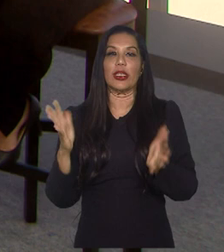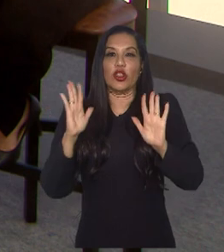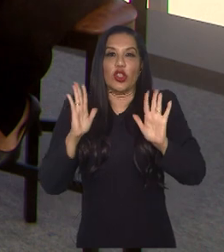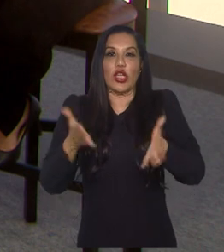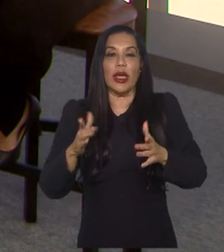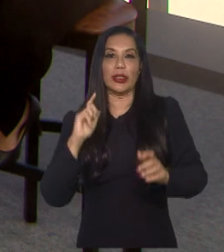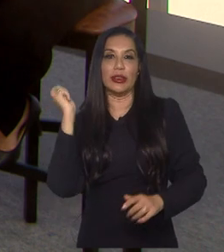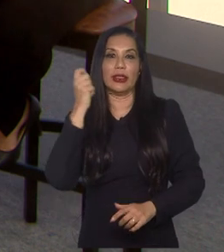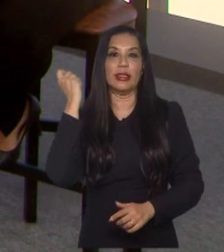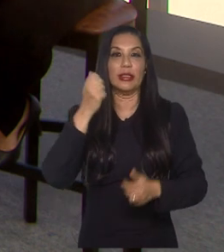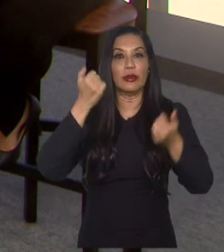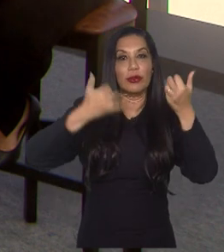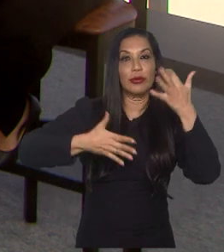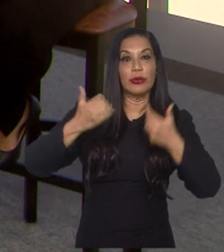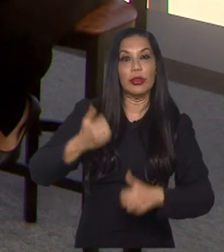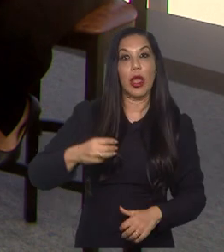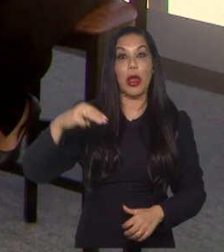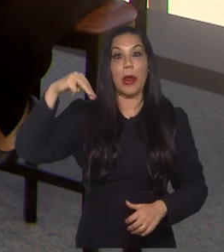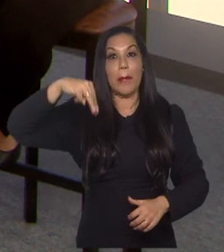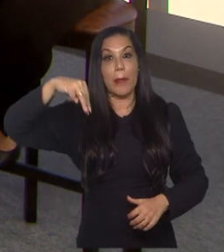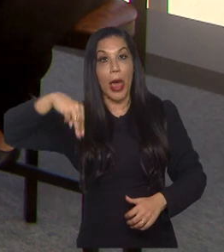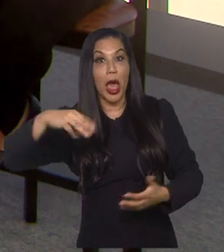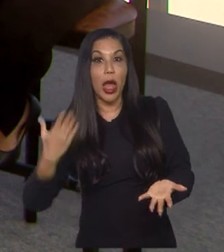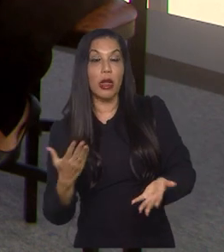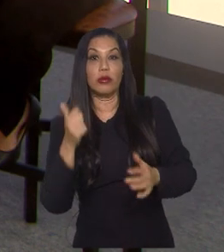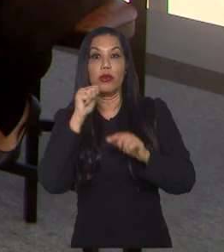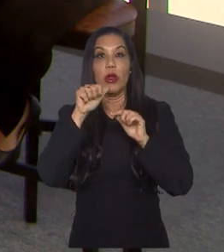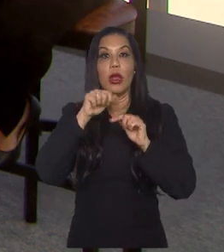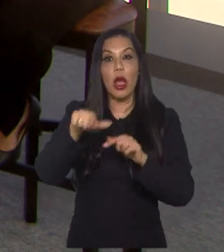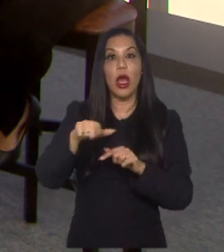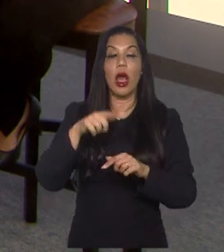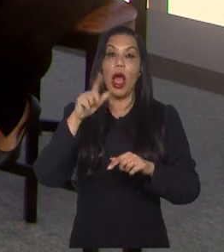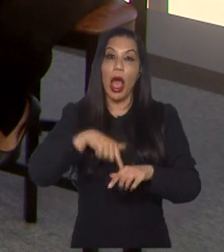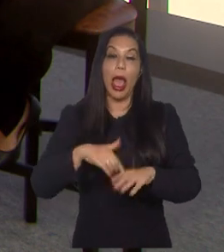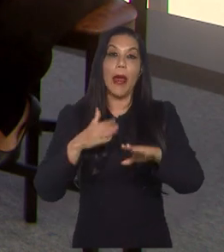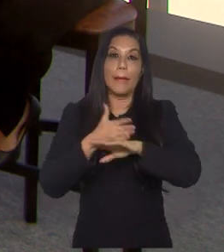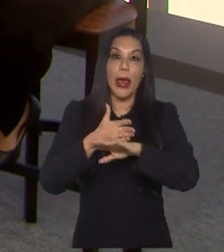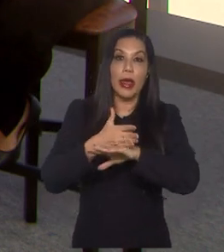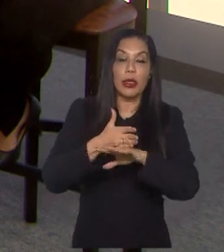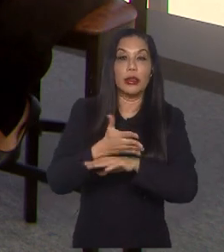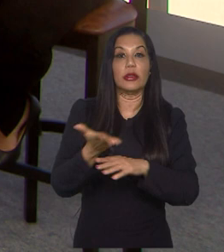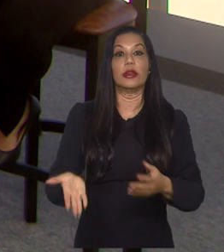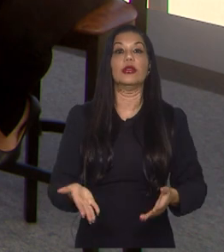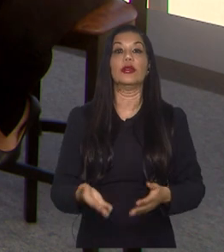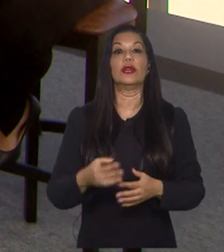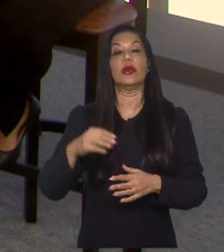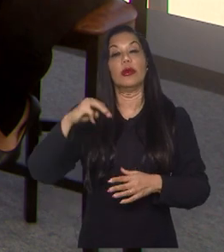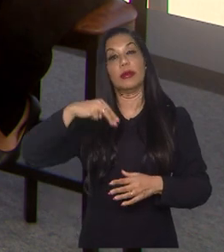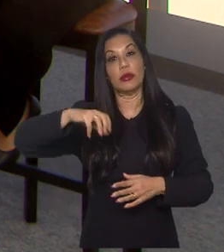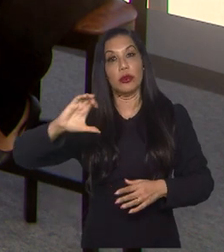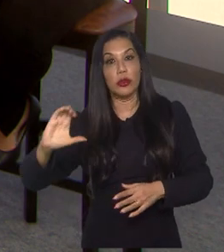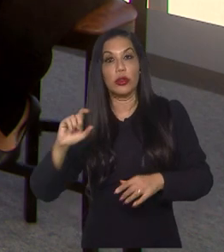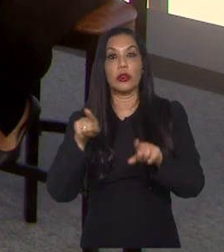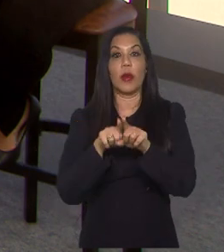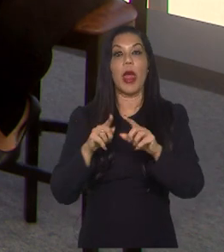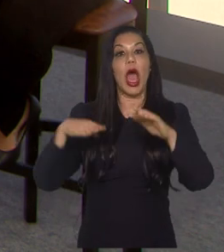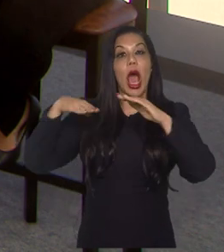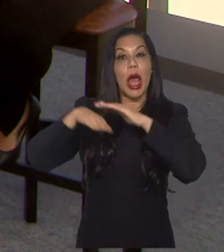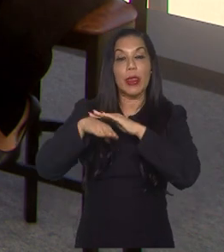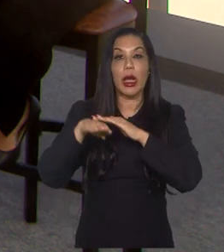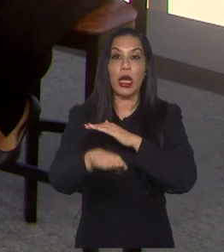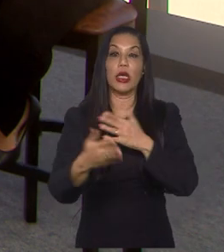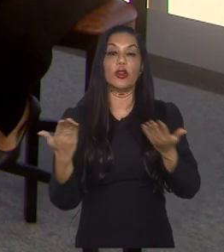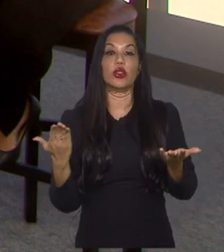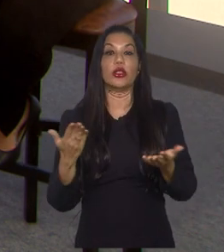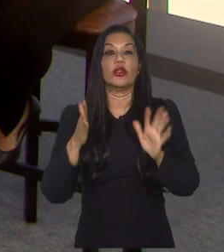falar da Mari Fowler, por exemplo, a meio campista do Manchester City, também pode ser atacante, na seleção ela atua também